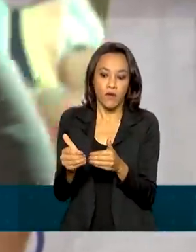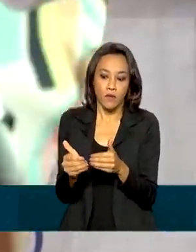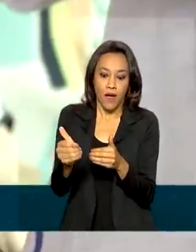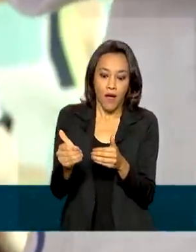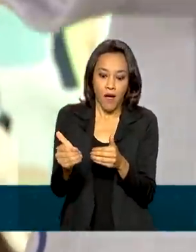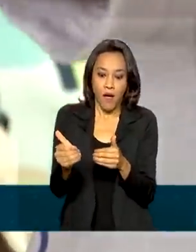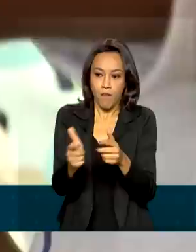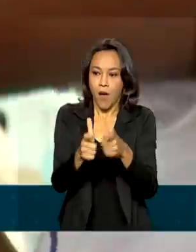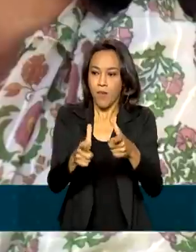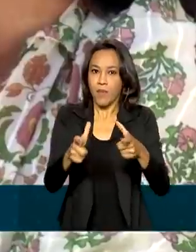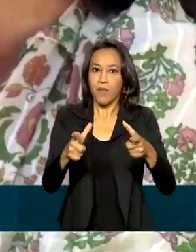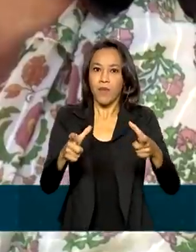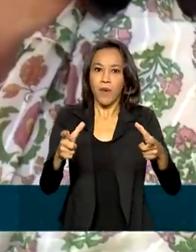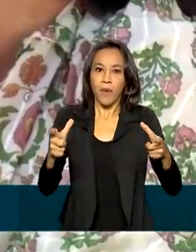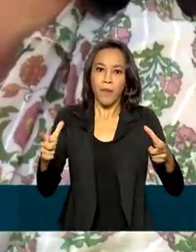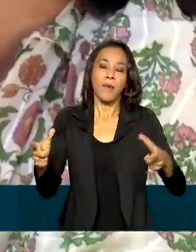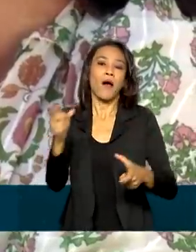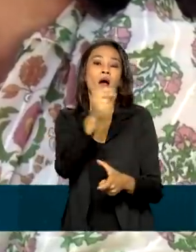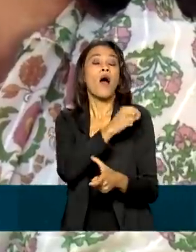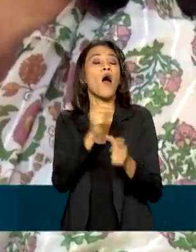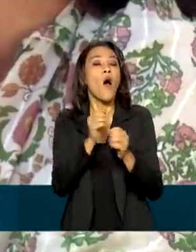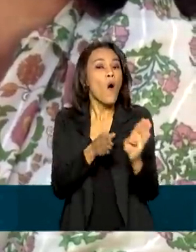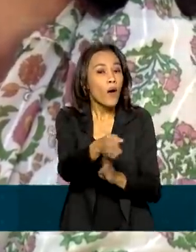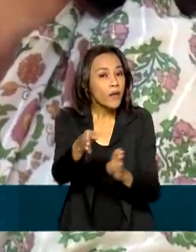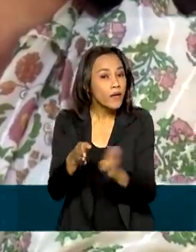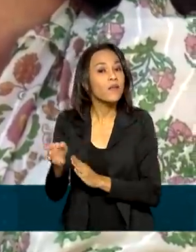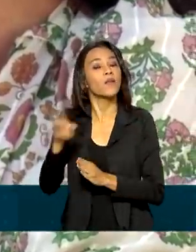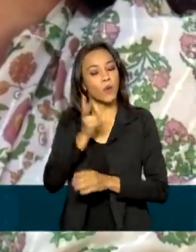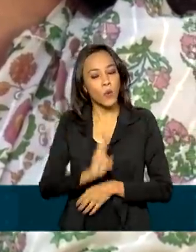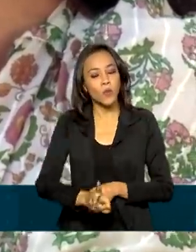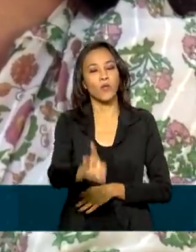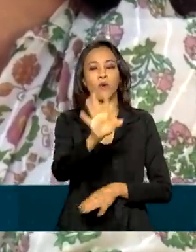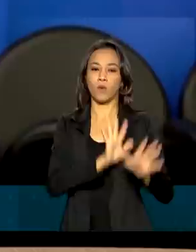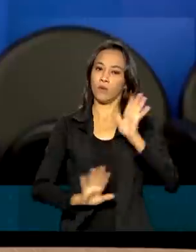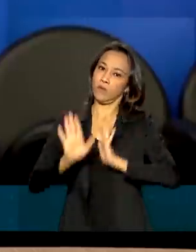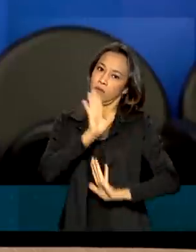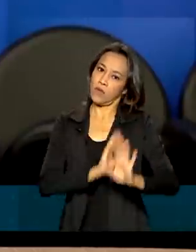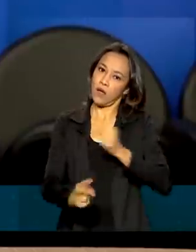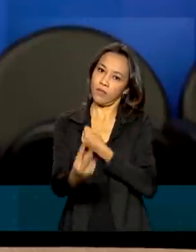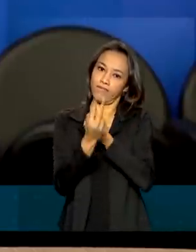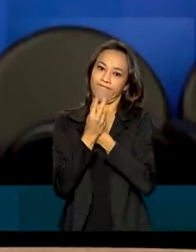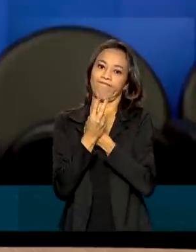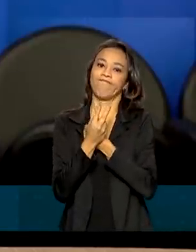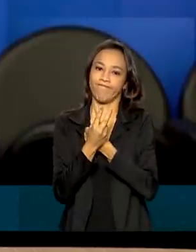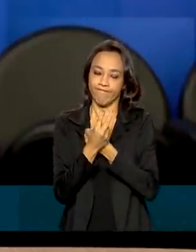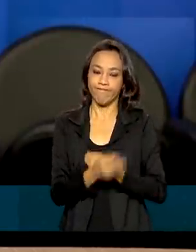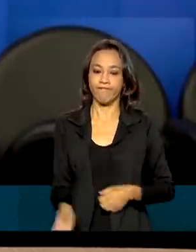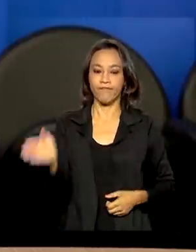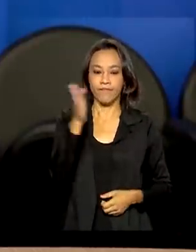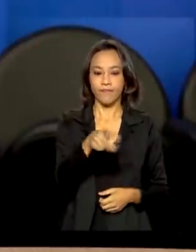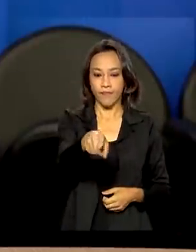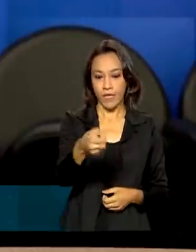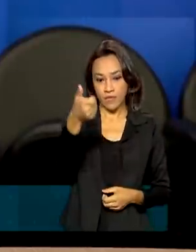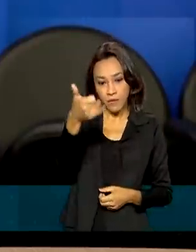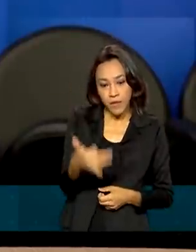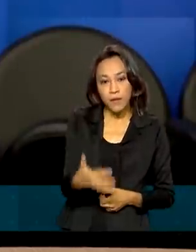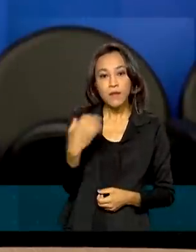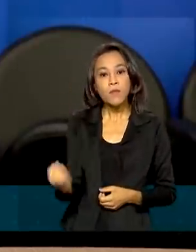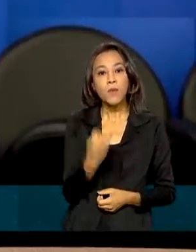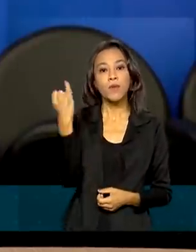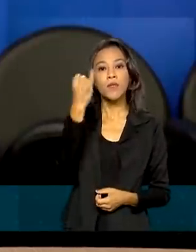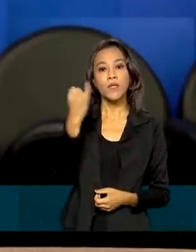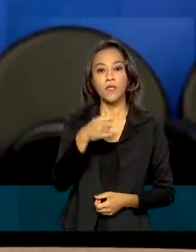imunização, a recomendação é não abandonar os cuidados preventivos. É muito importante também que a população